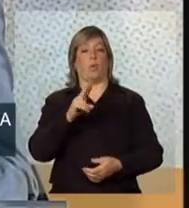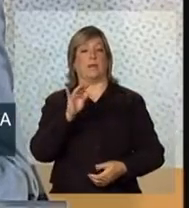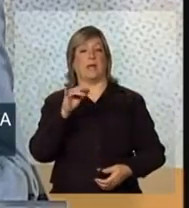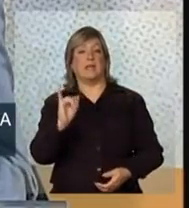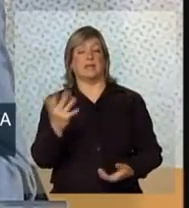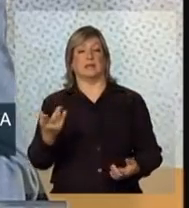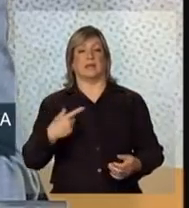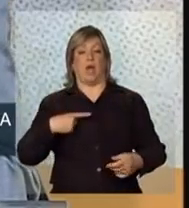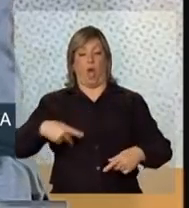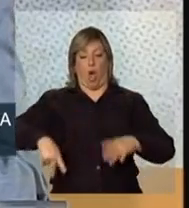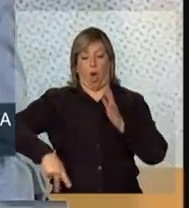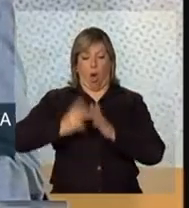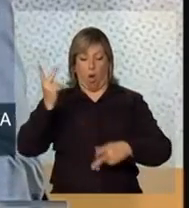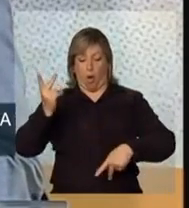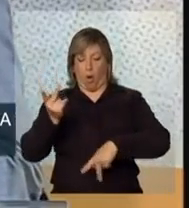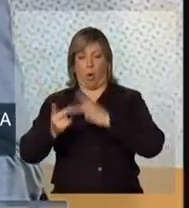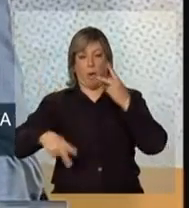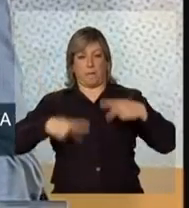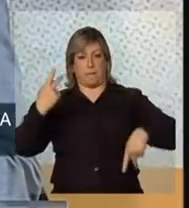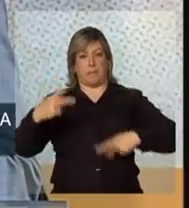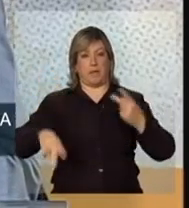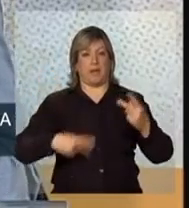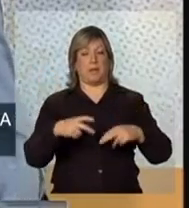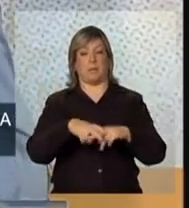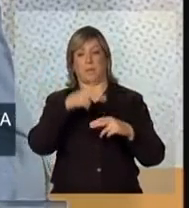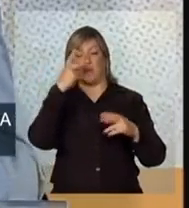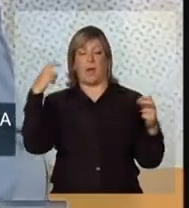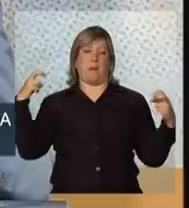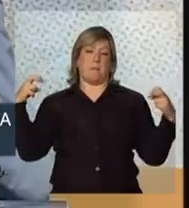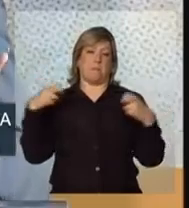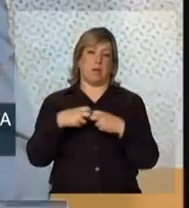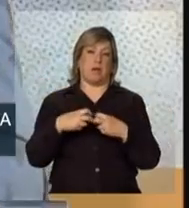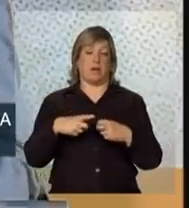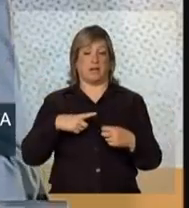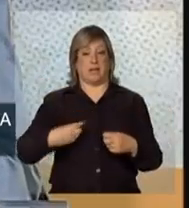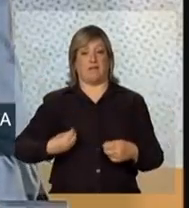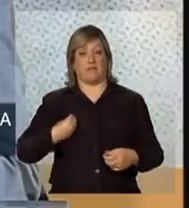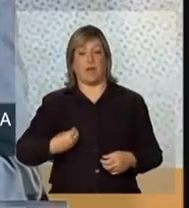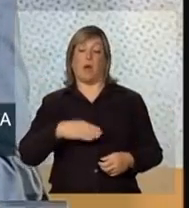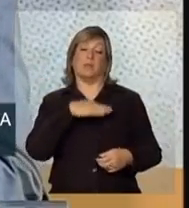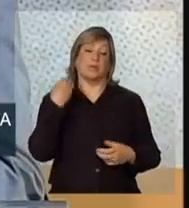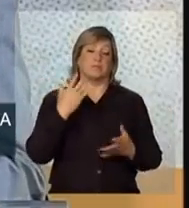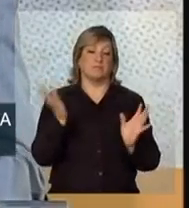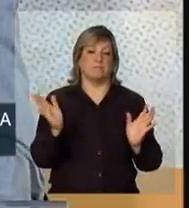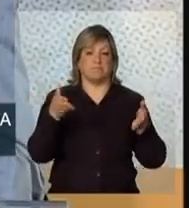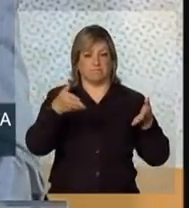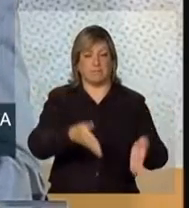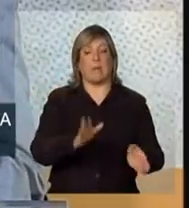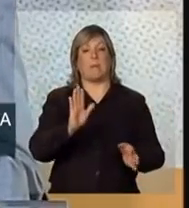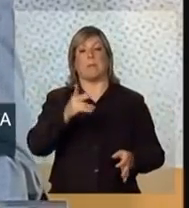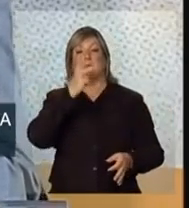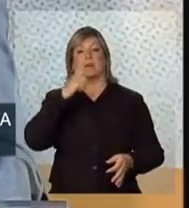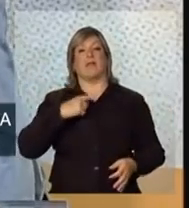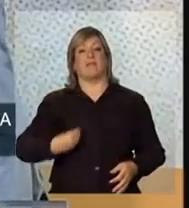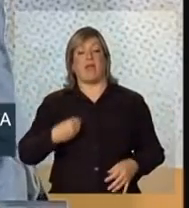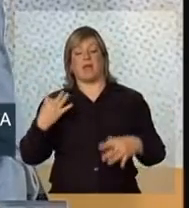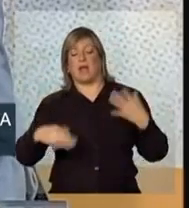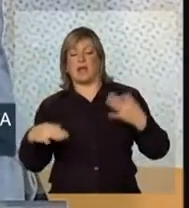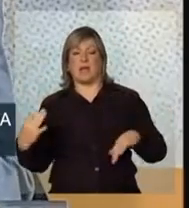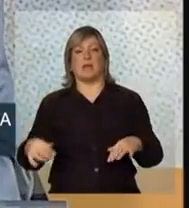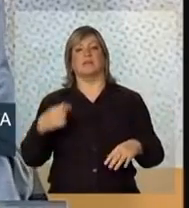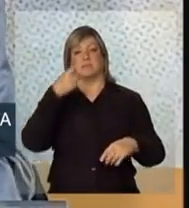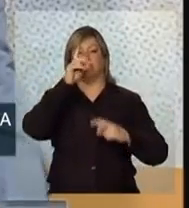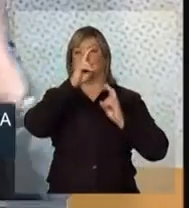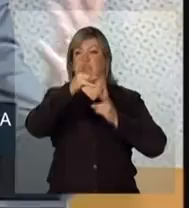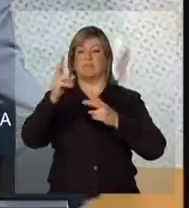de cirurgia que são dedicados a atender vítimas, as vítimas que sobrevivem dos acidentes de trânsito, as salas de emergência, os custos